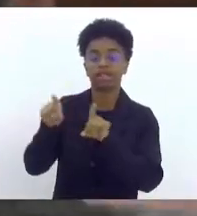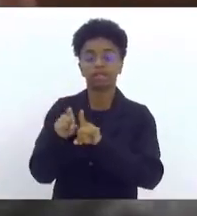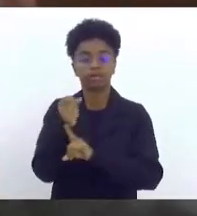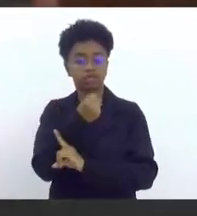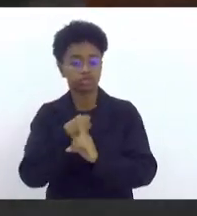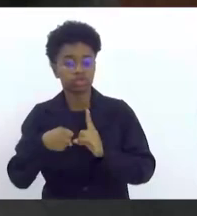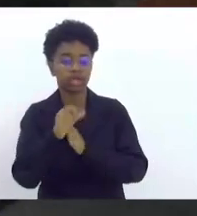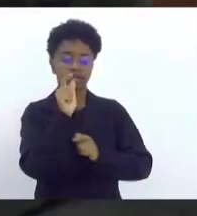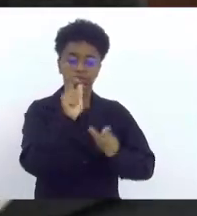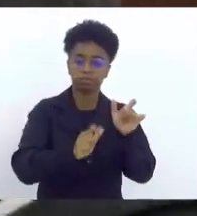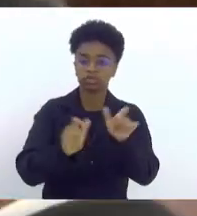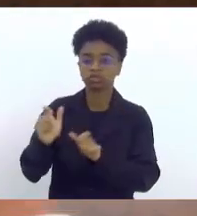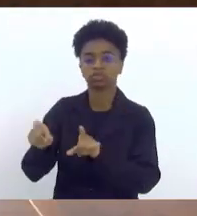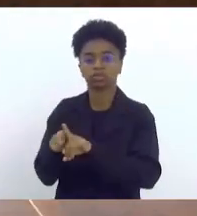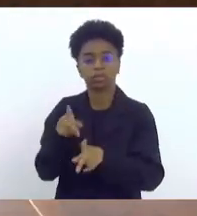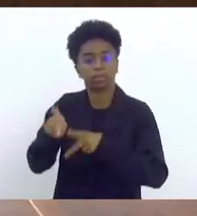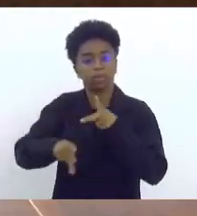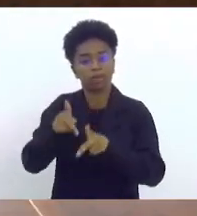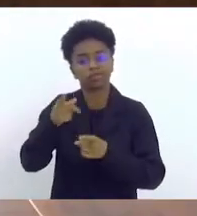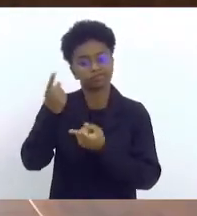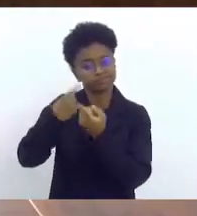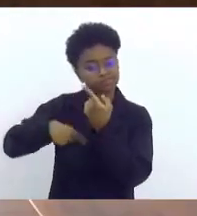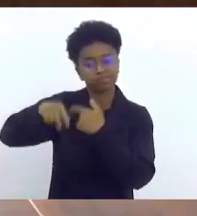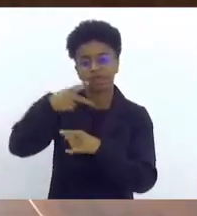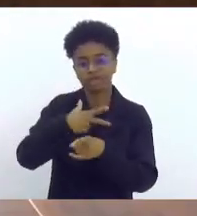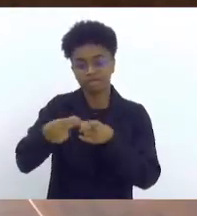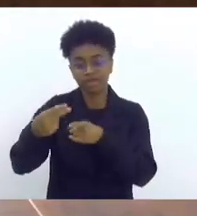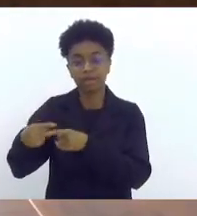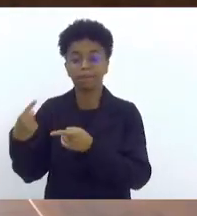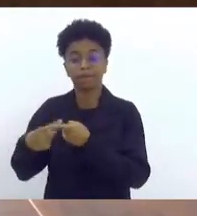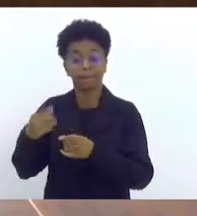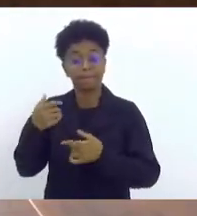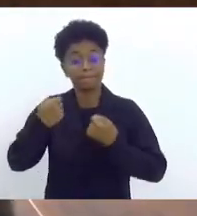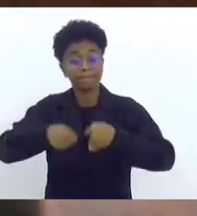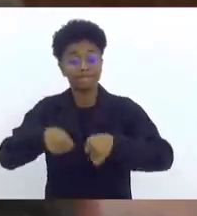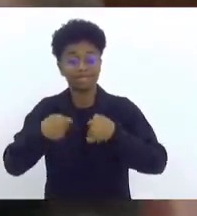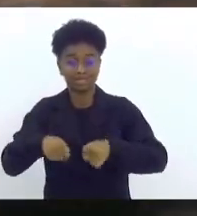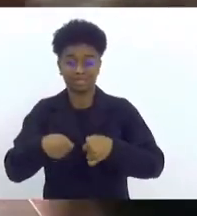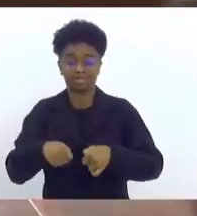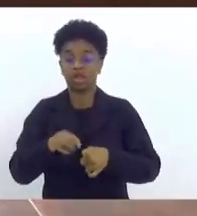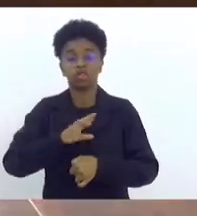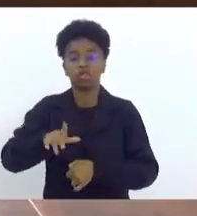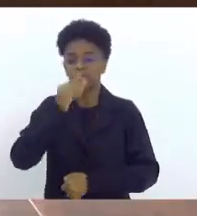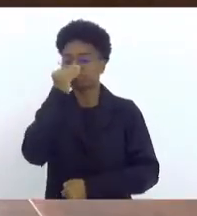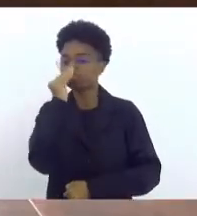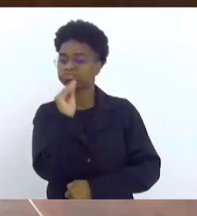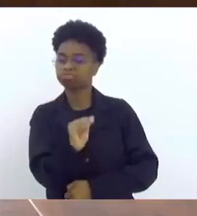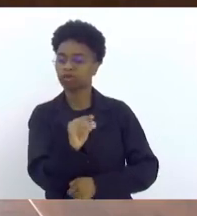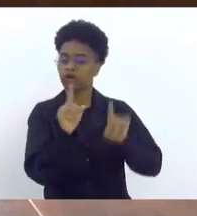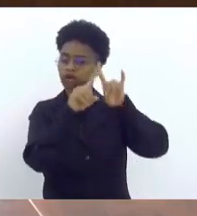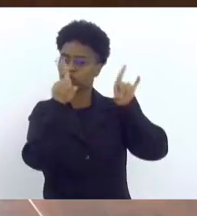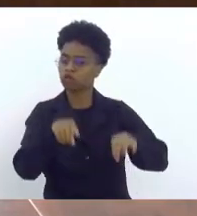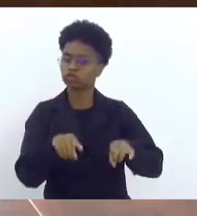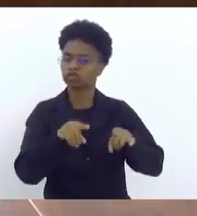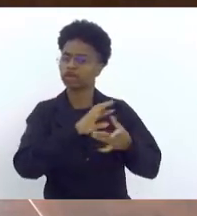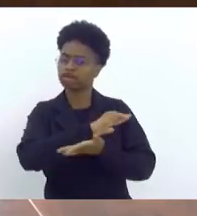as pessoas, o nosso povo querido, que tanto precisa olhar, não desmerecendo o quadro